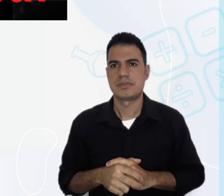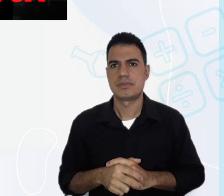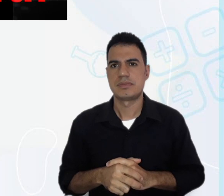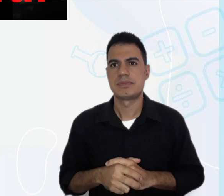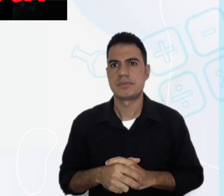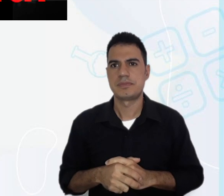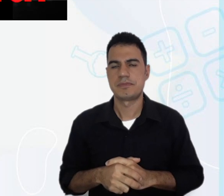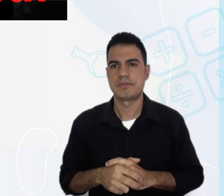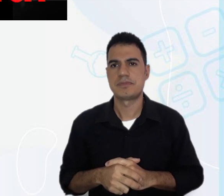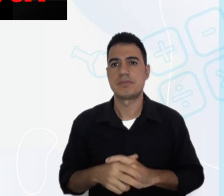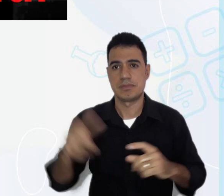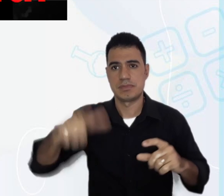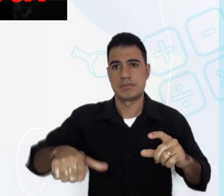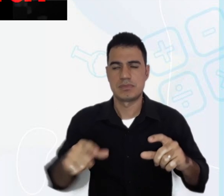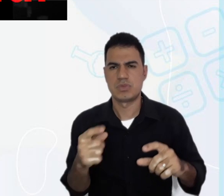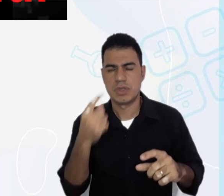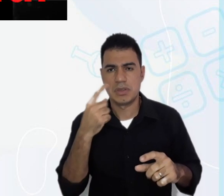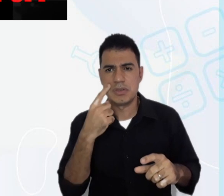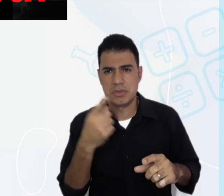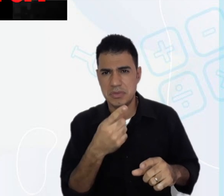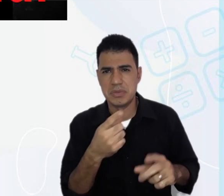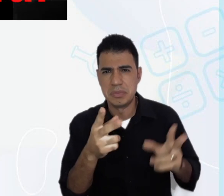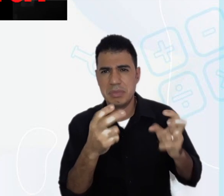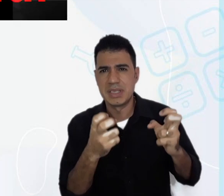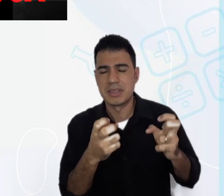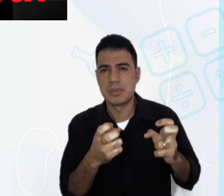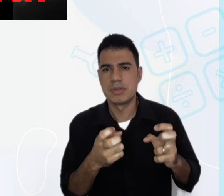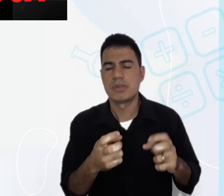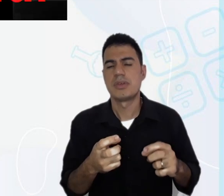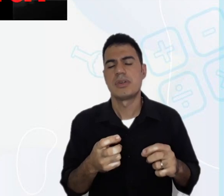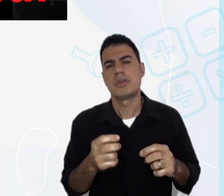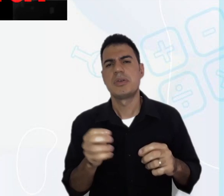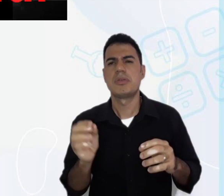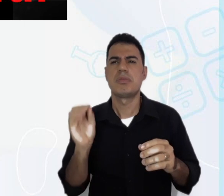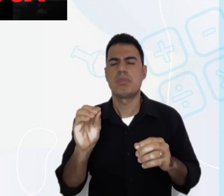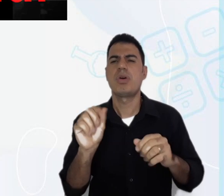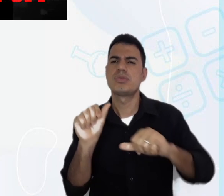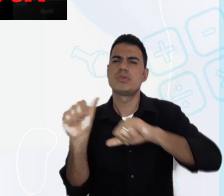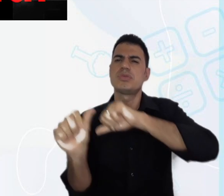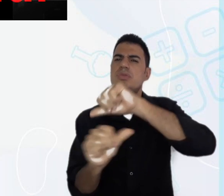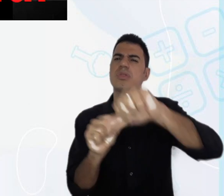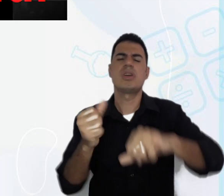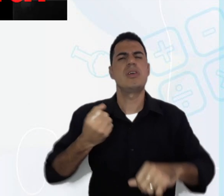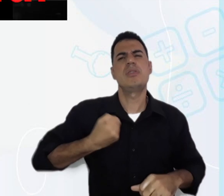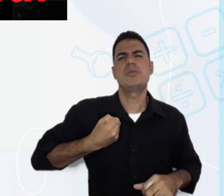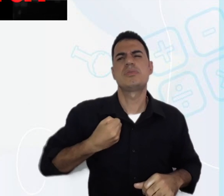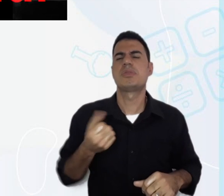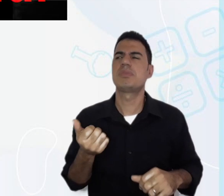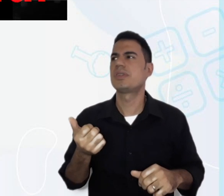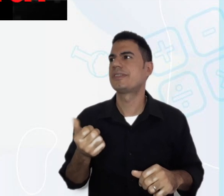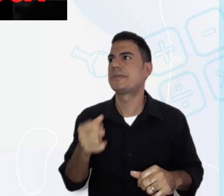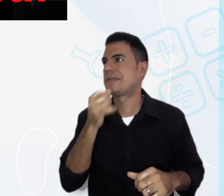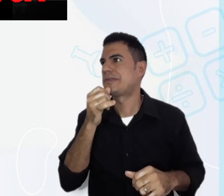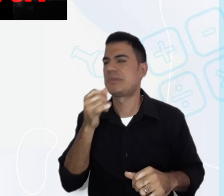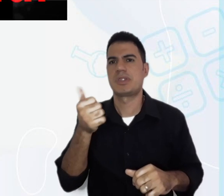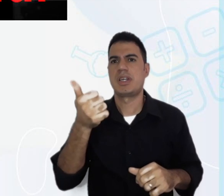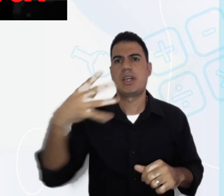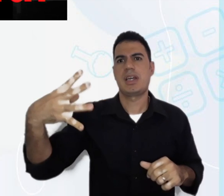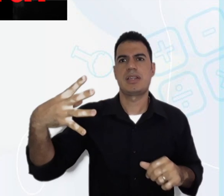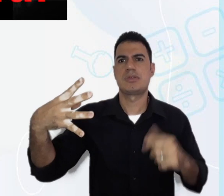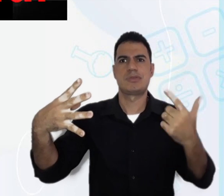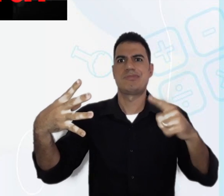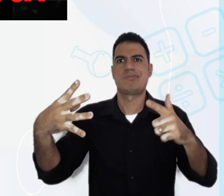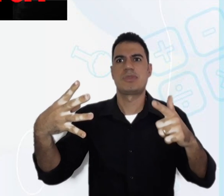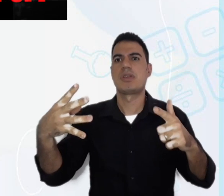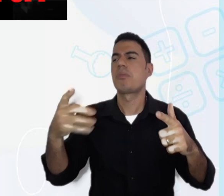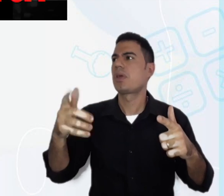am 14. Nesse caso, eu posso modificar os números. Por exemplo, a minha idade não é 14. A minha idade